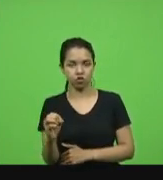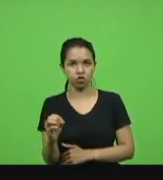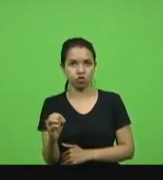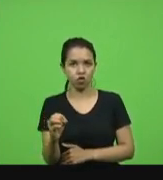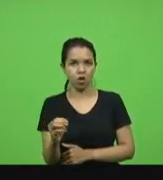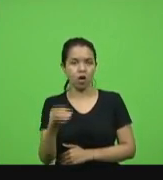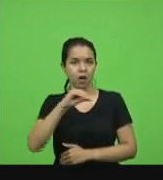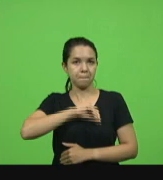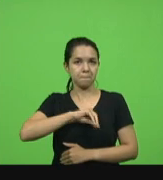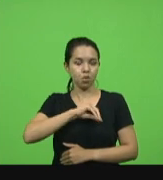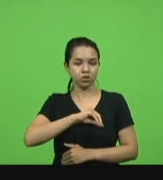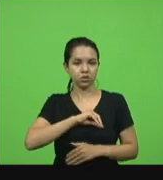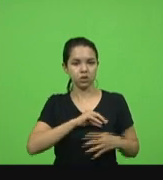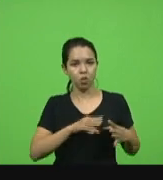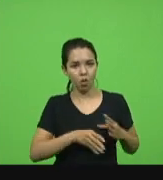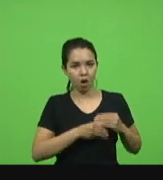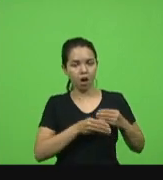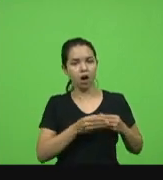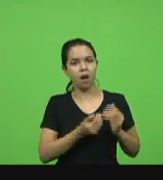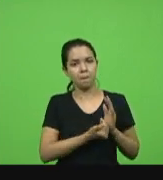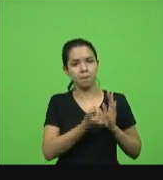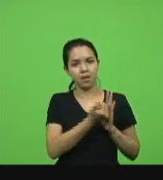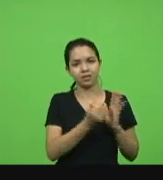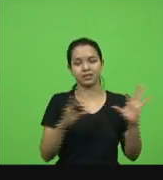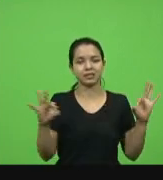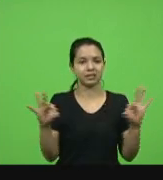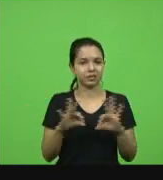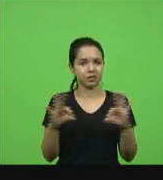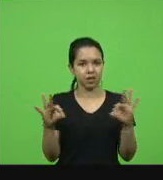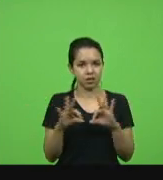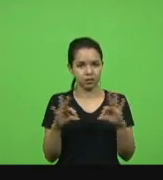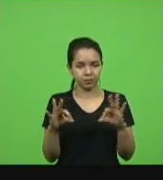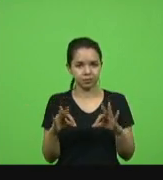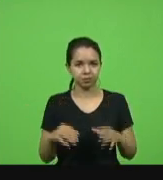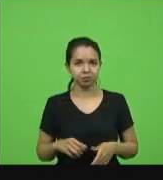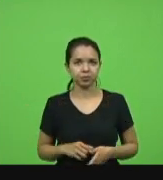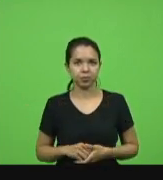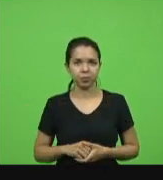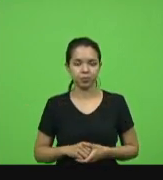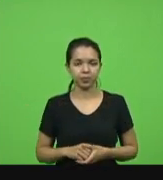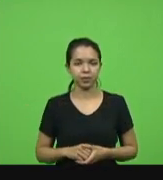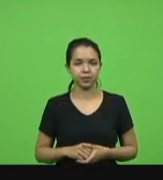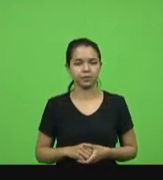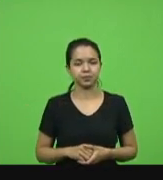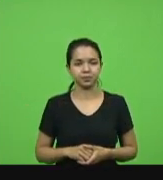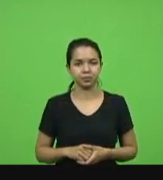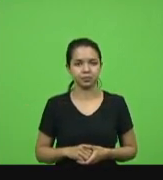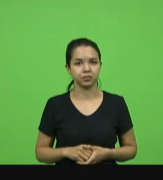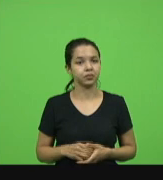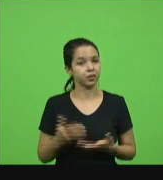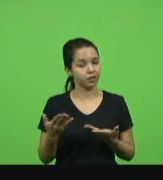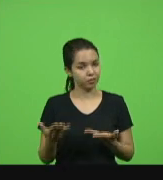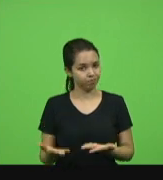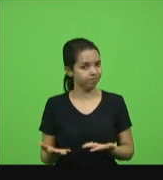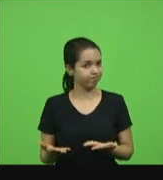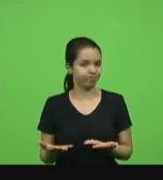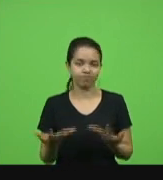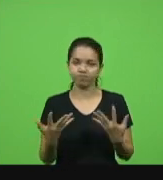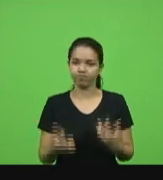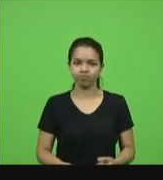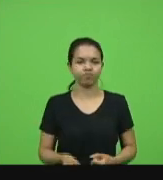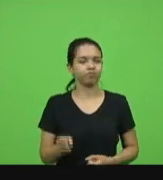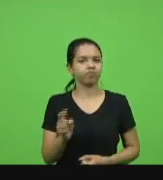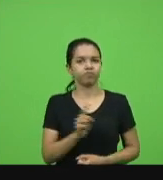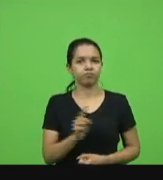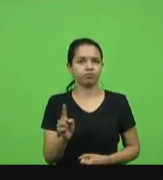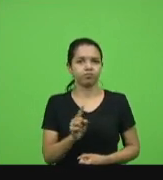salarial destinada a polícia militar isso aí é inaceitável senhores